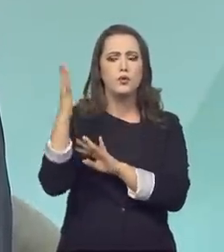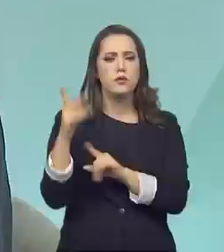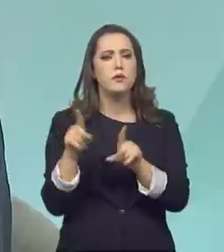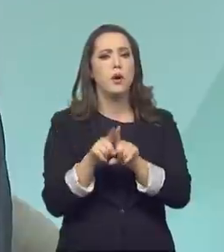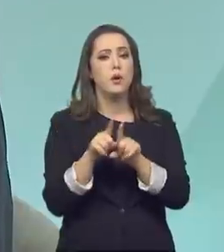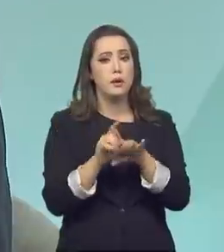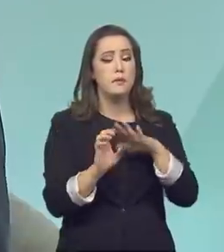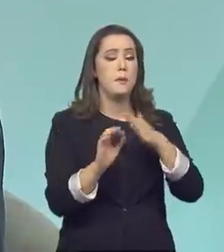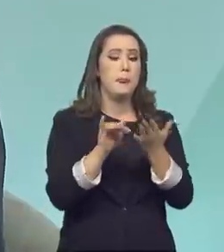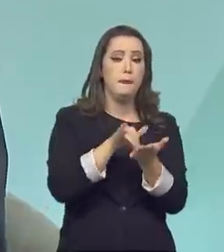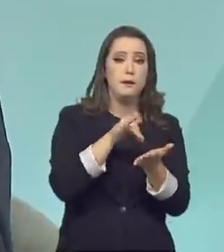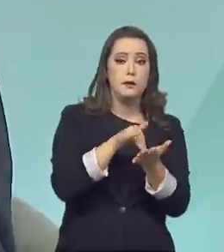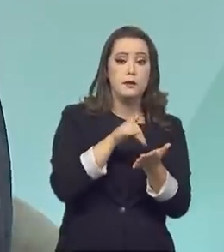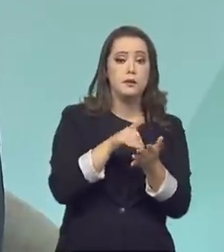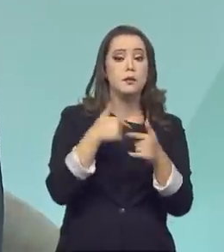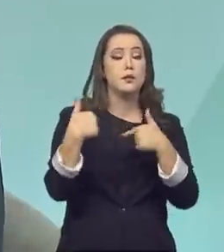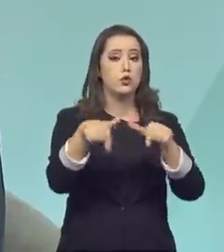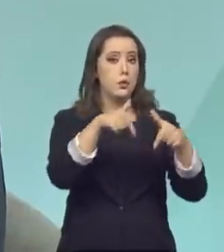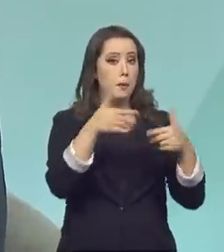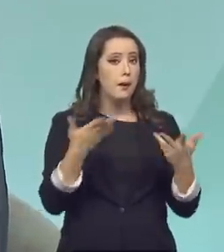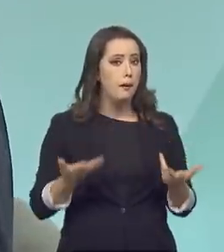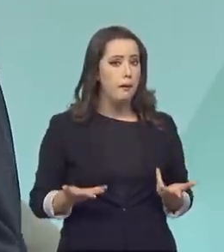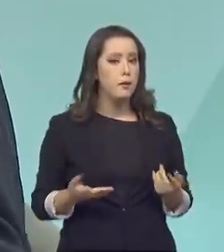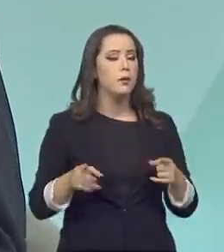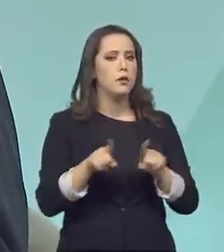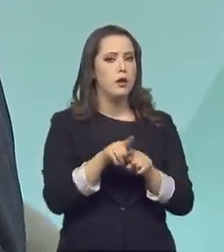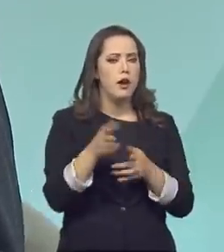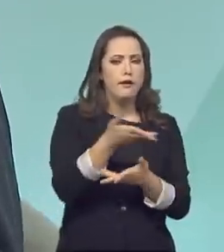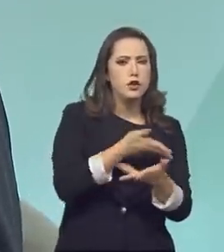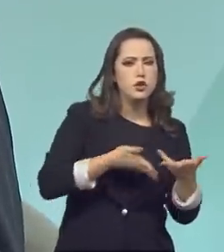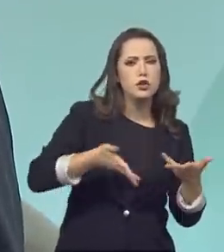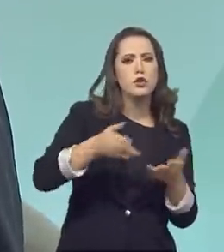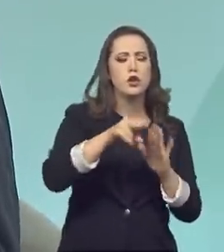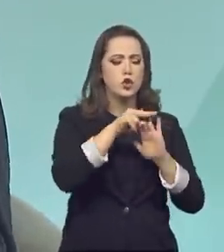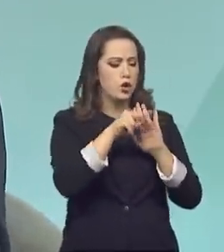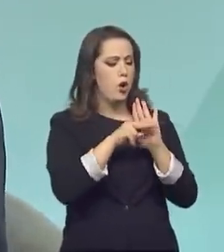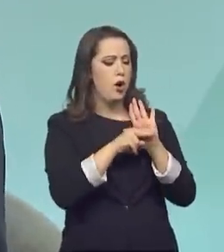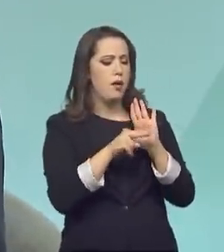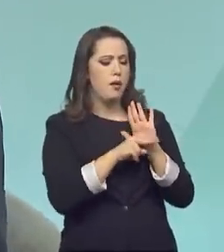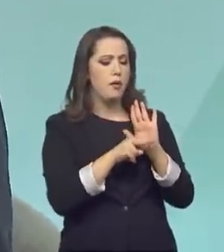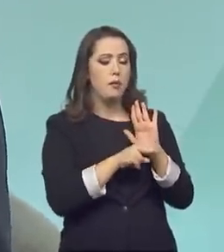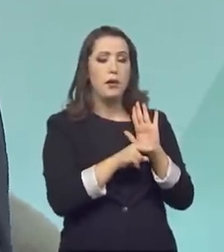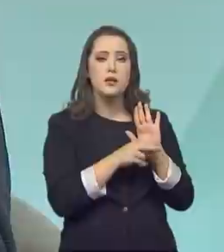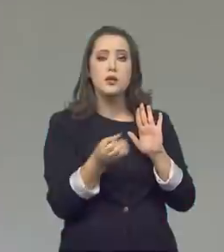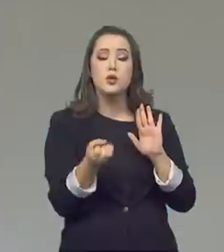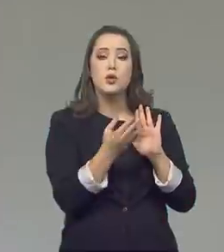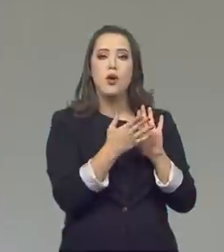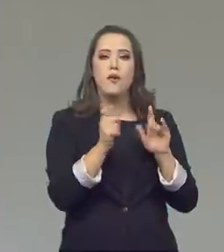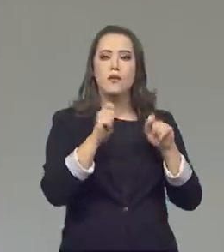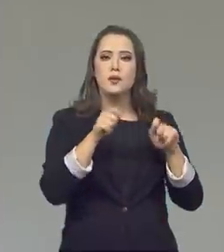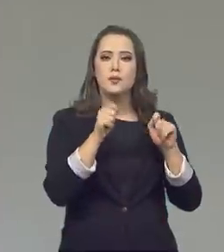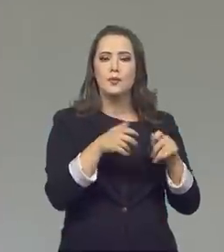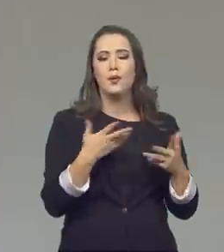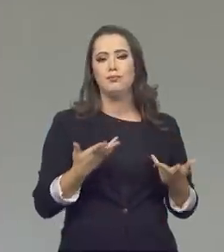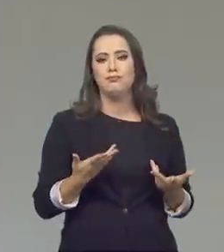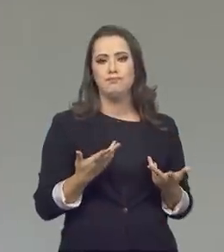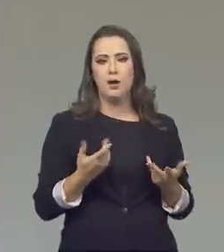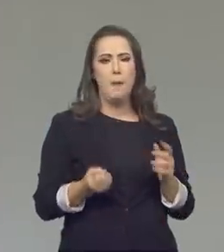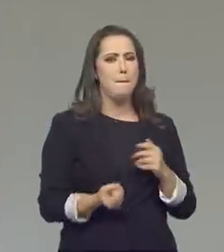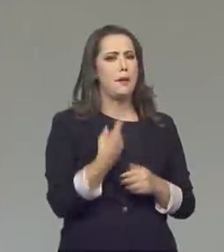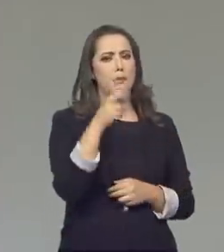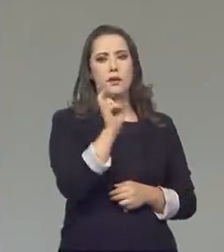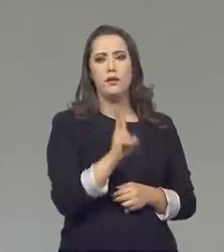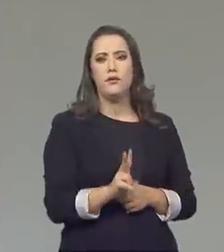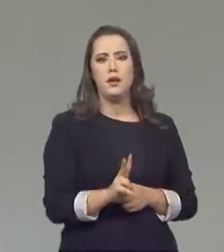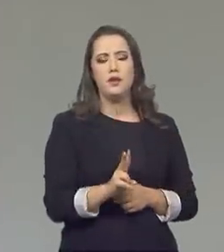Competitividade, nós estamos reformulando e, pela primeira vez, o Inmetro vai ter formalmente um modelo regulatório, que nunca